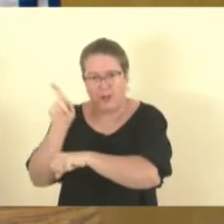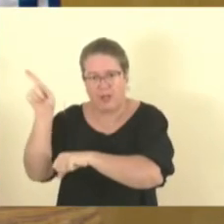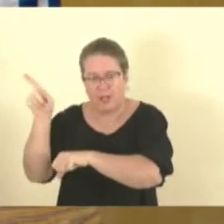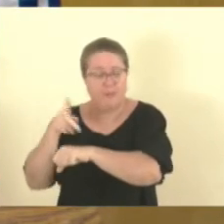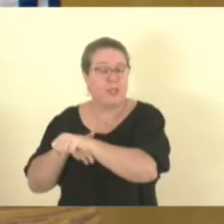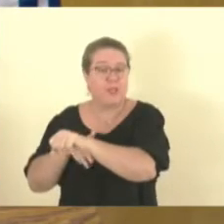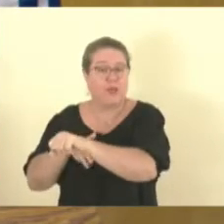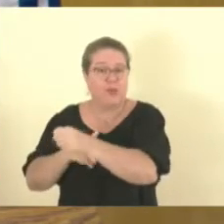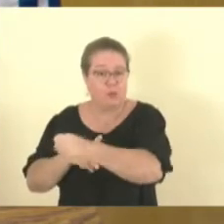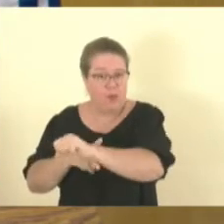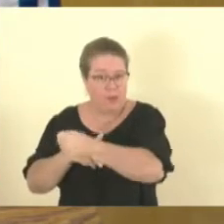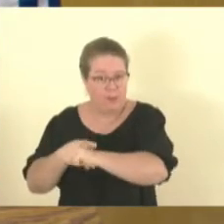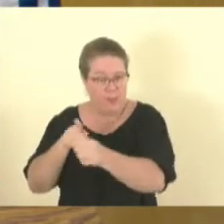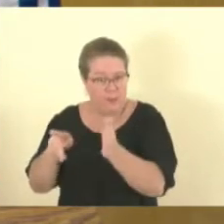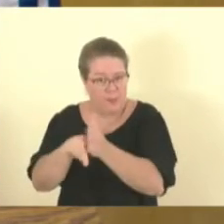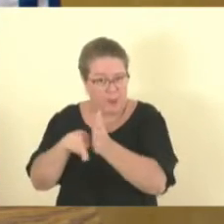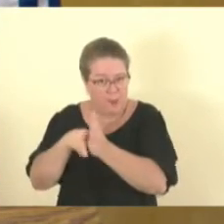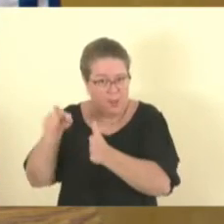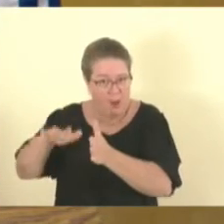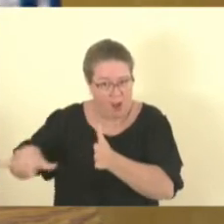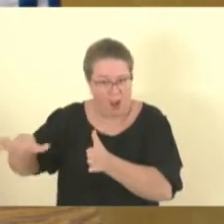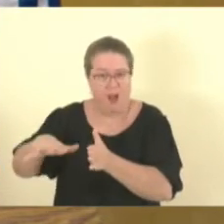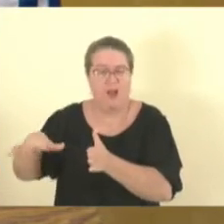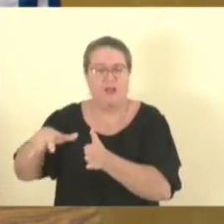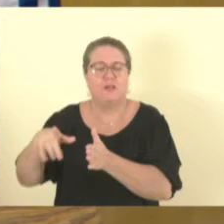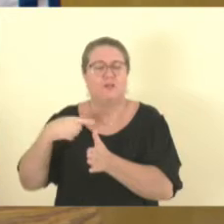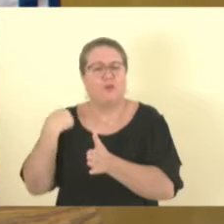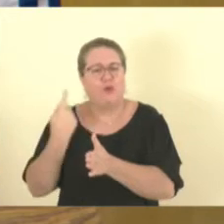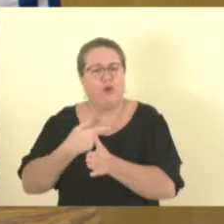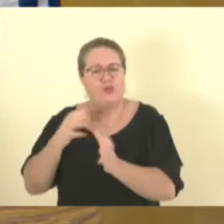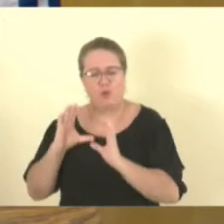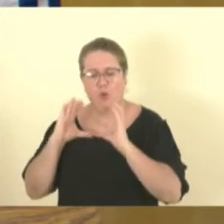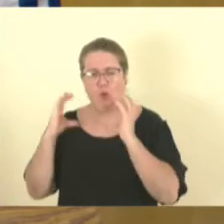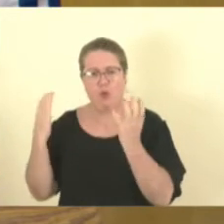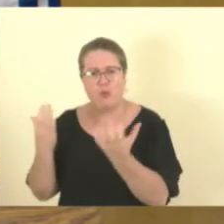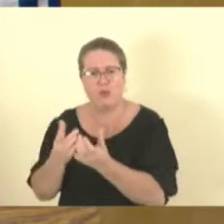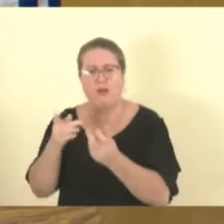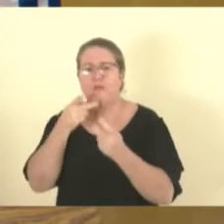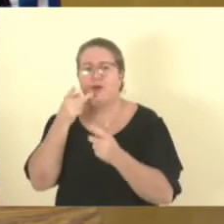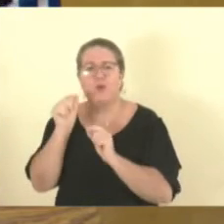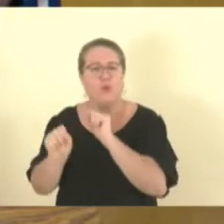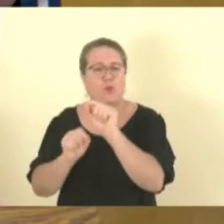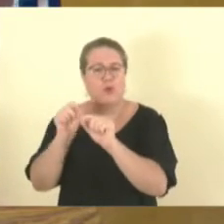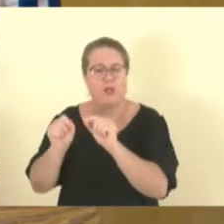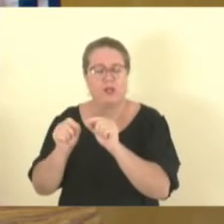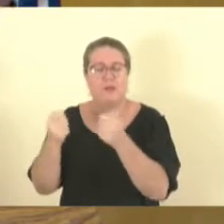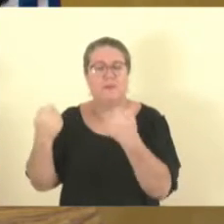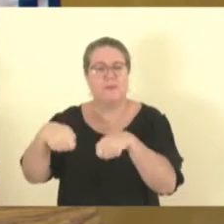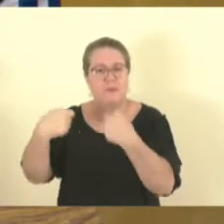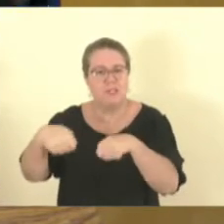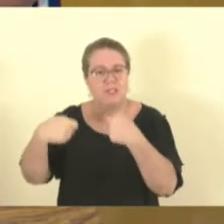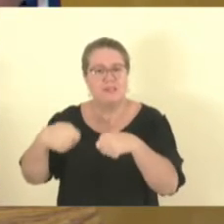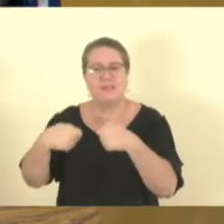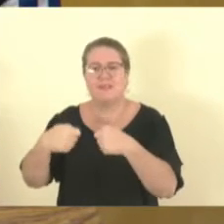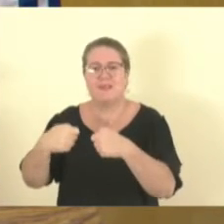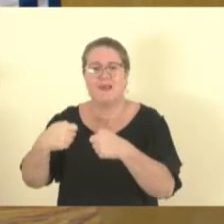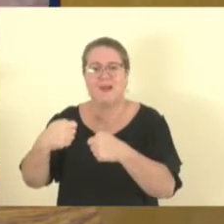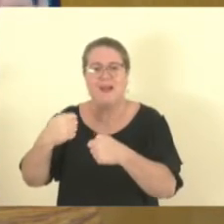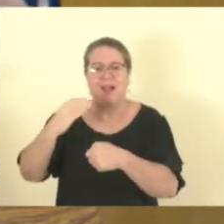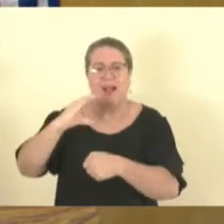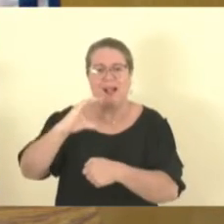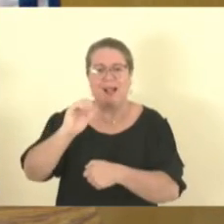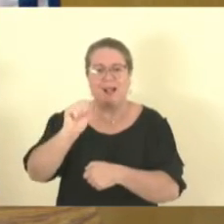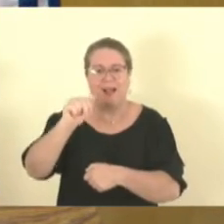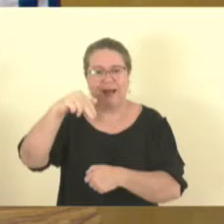considerações e ouvimos da comunidade a necessidade de derrubada das cancelas da